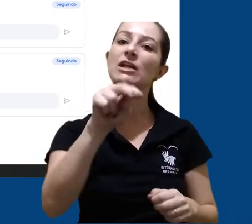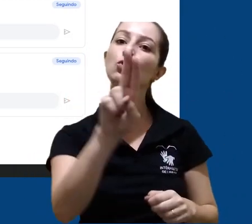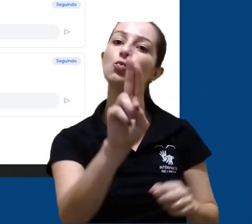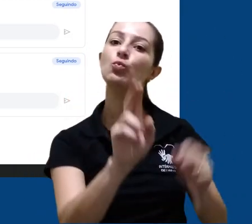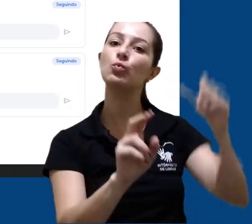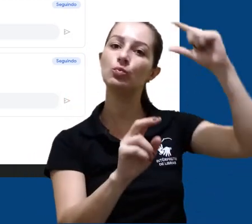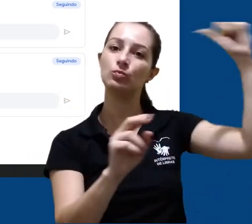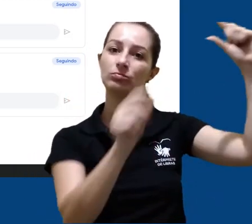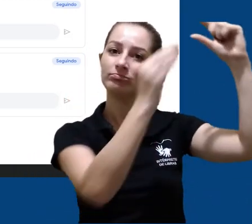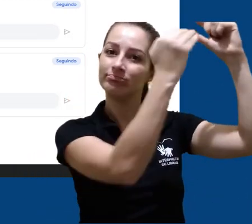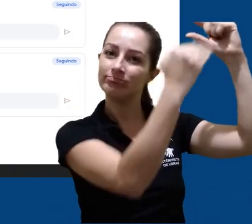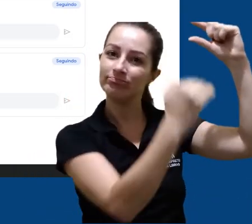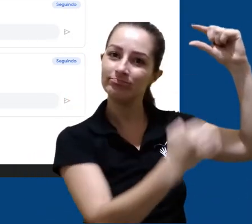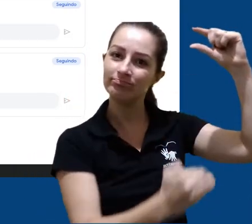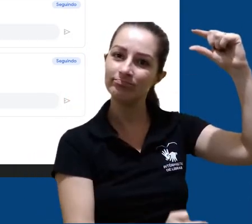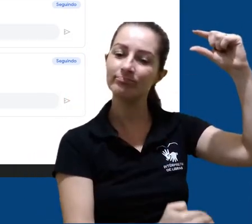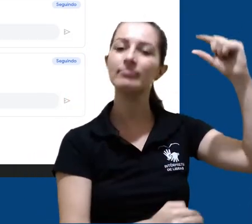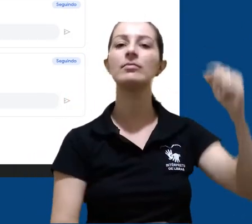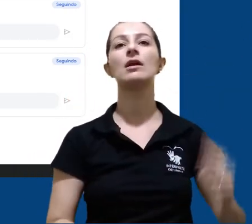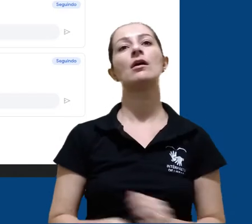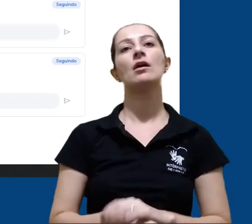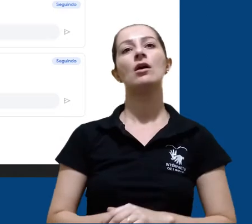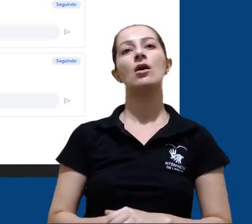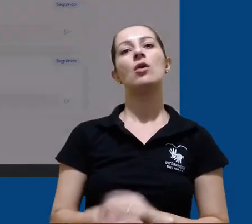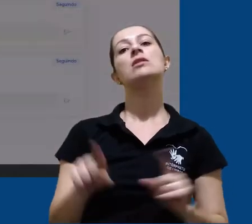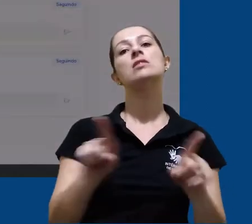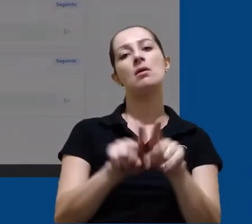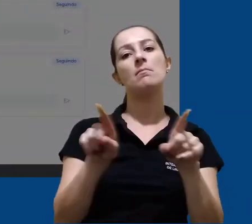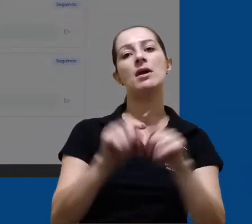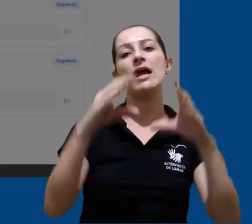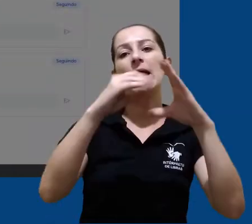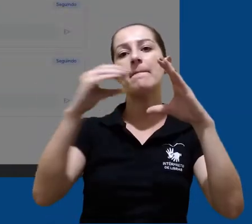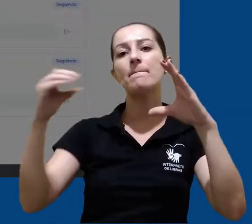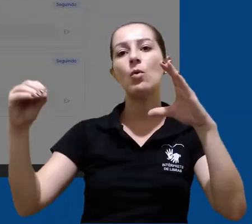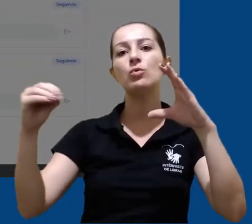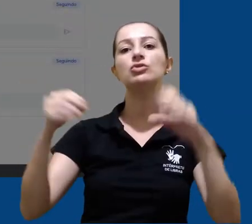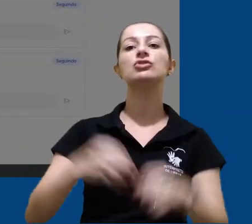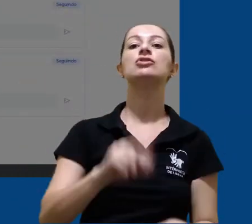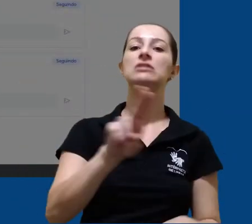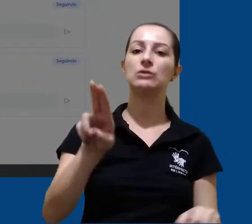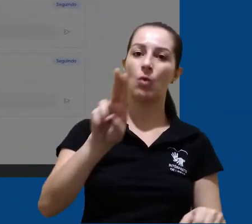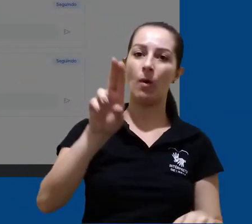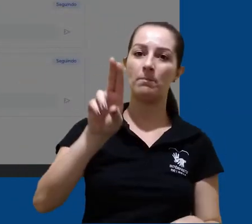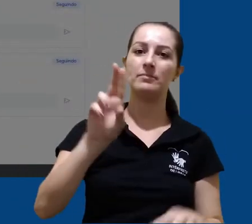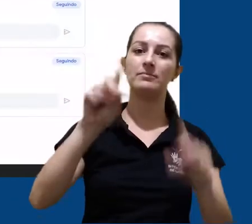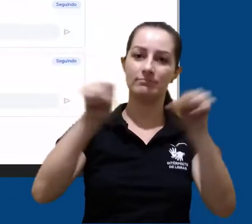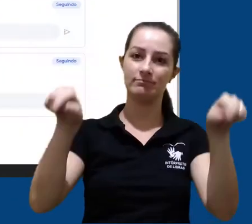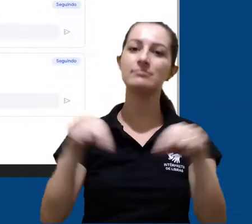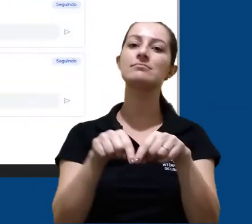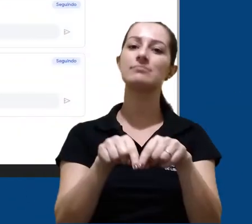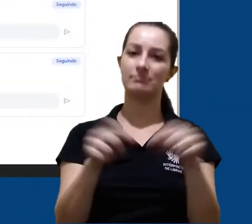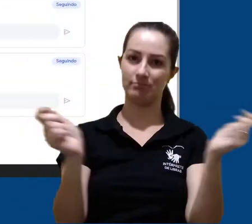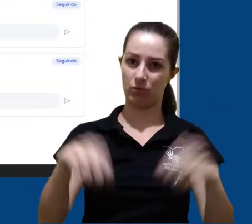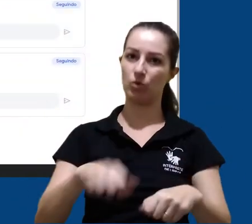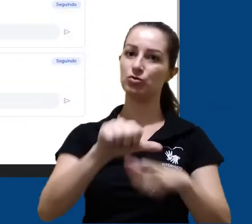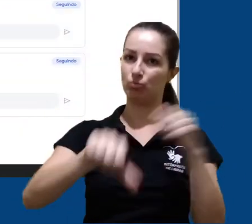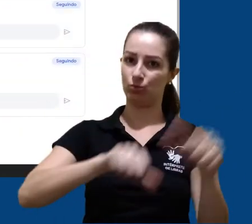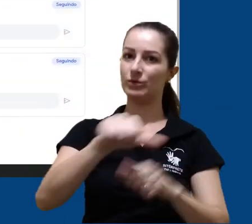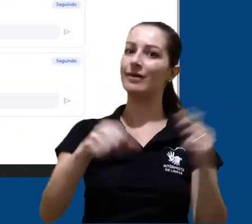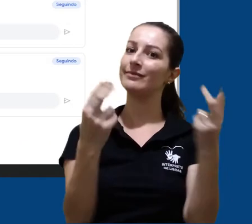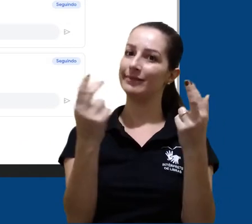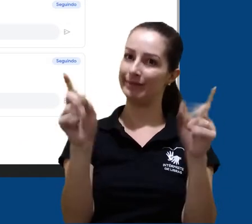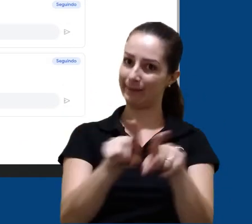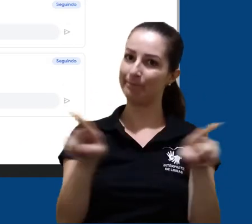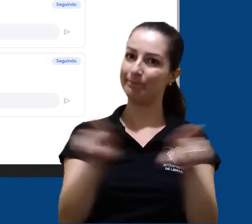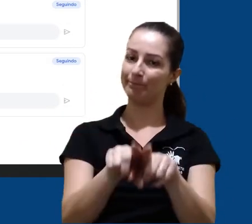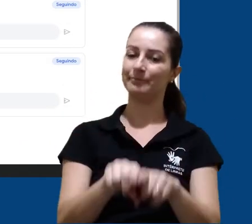e também editar o nome e emoji dessa sala. Além de criar uma